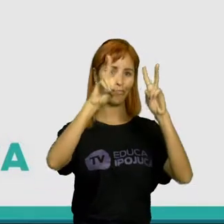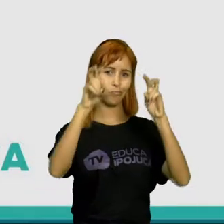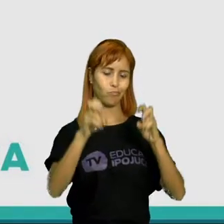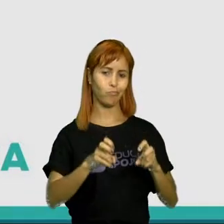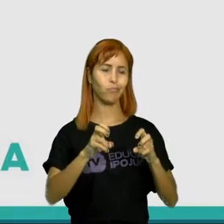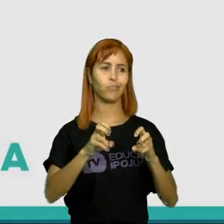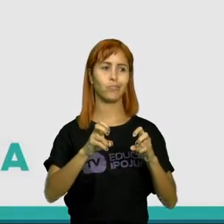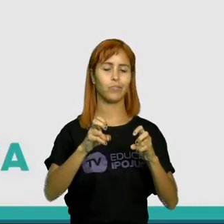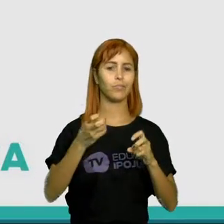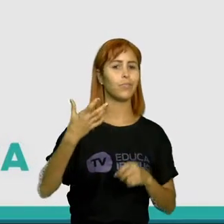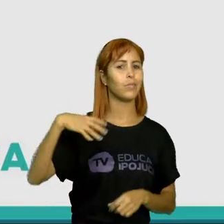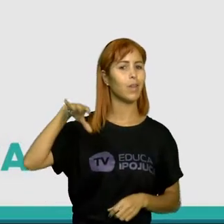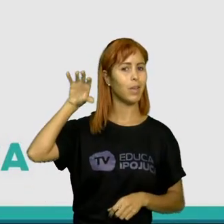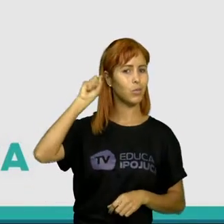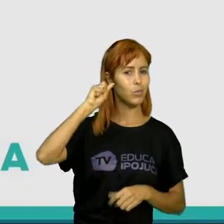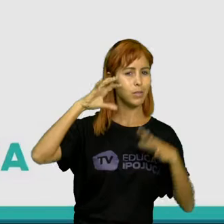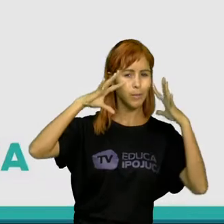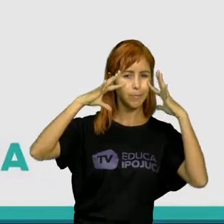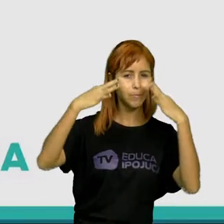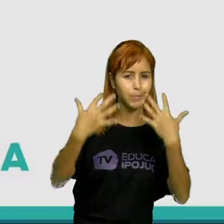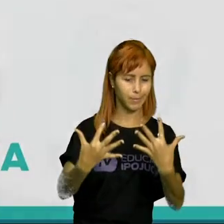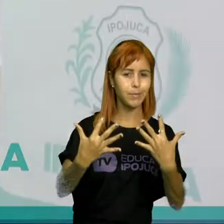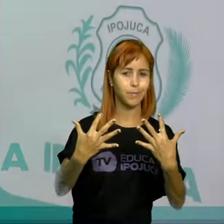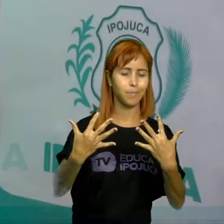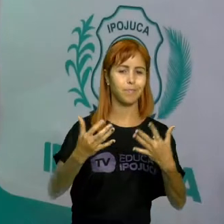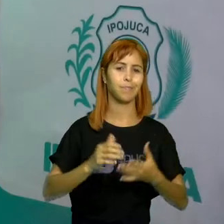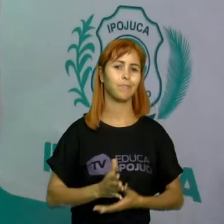escuta atenta. Vamos lá?